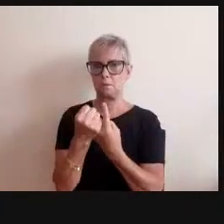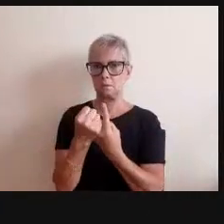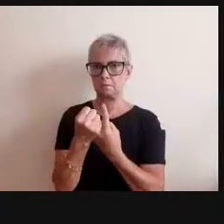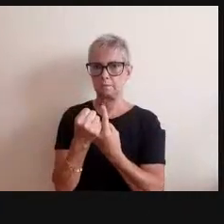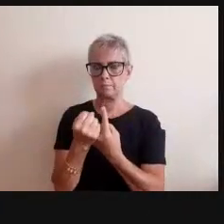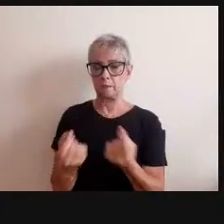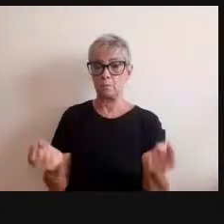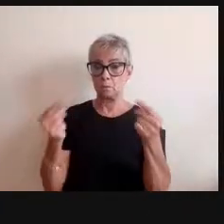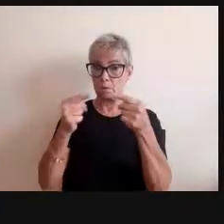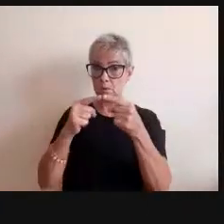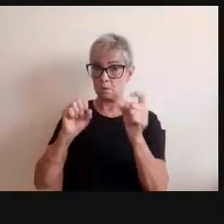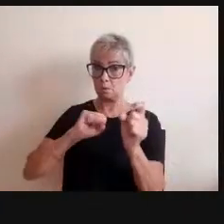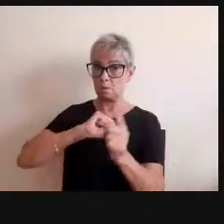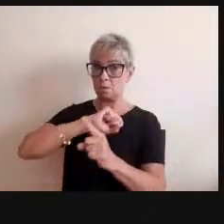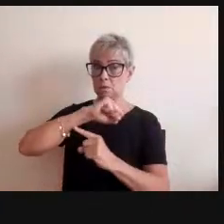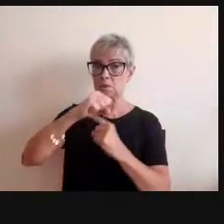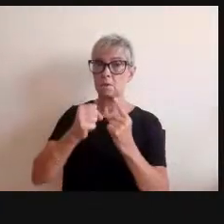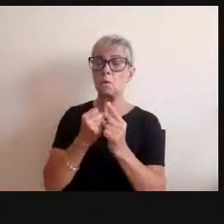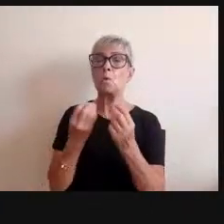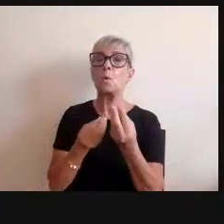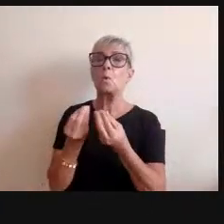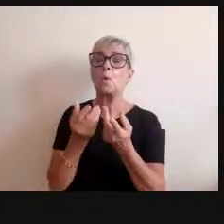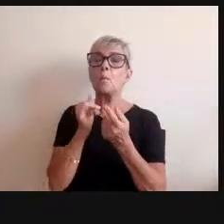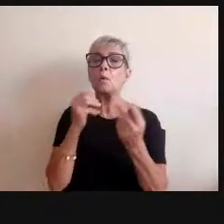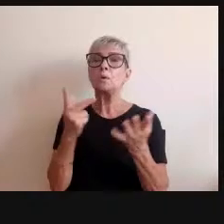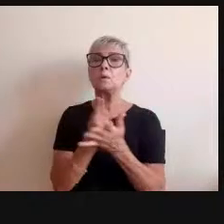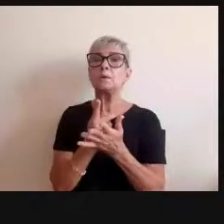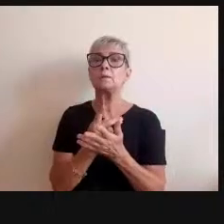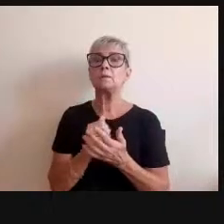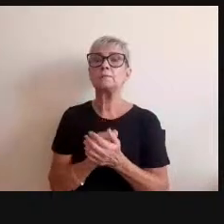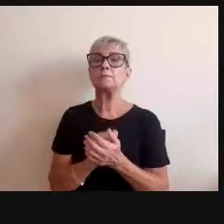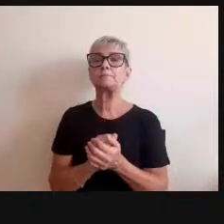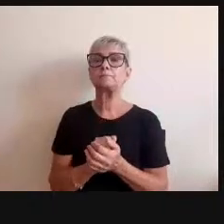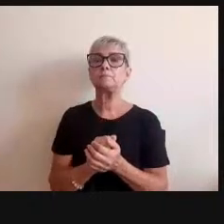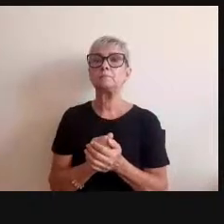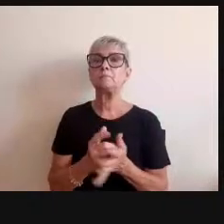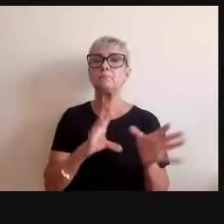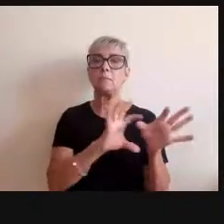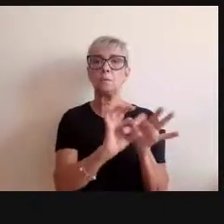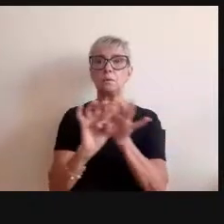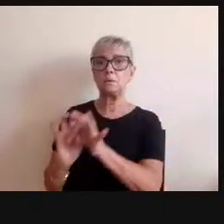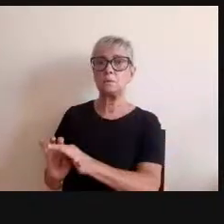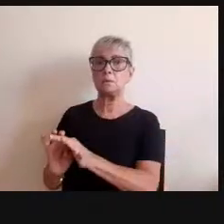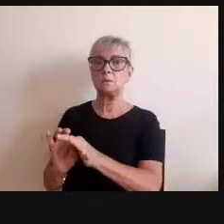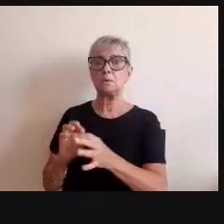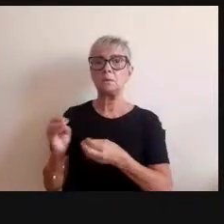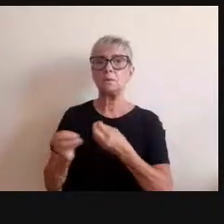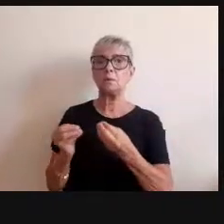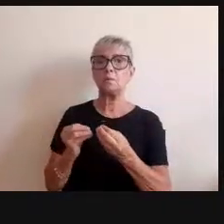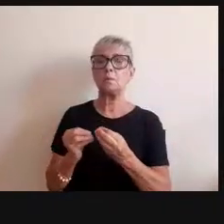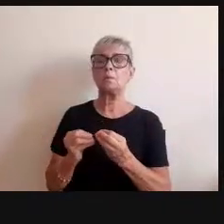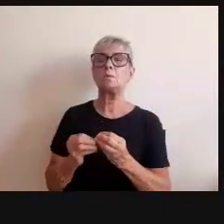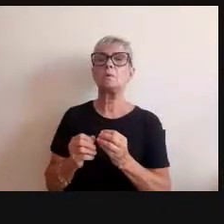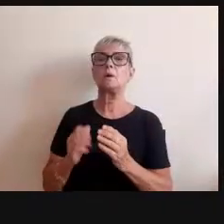de mudança social é que foi contextualizada como arte ativista.